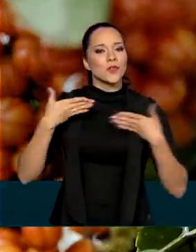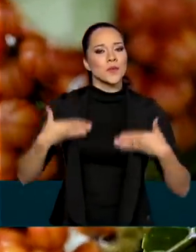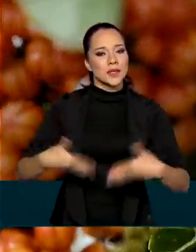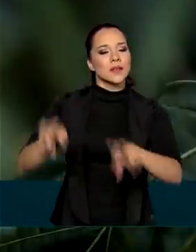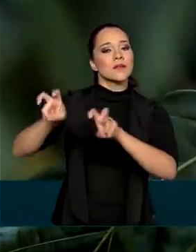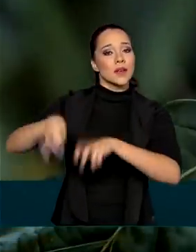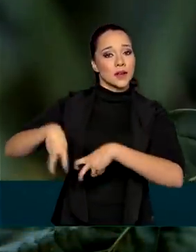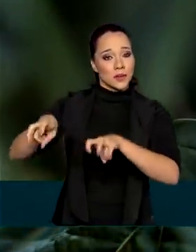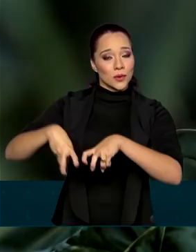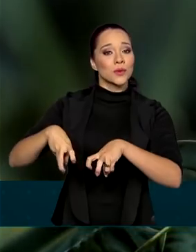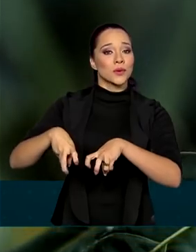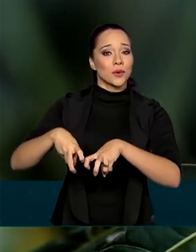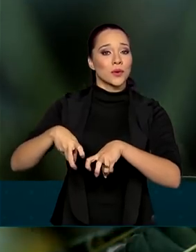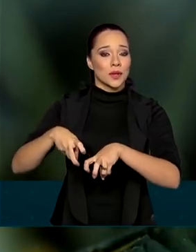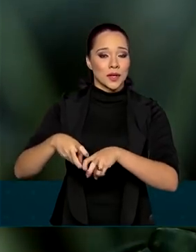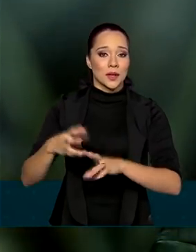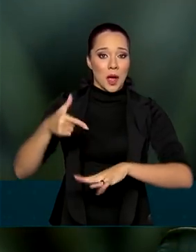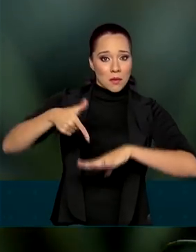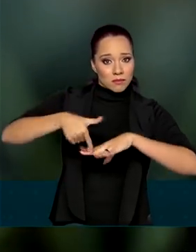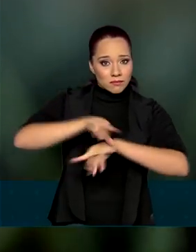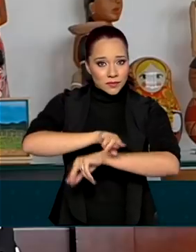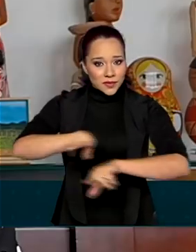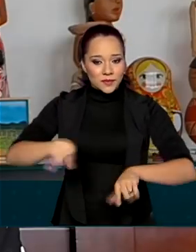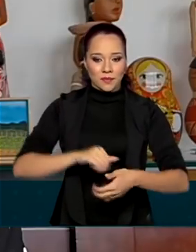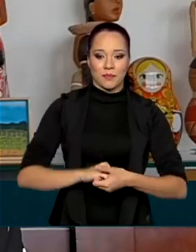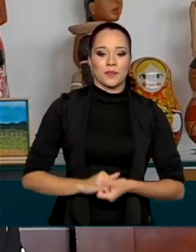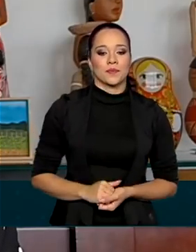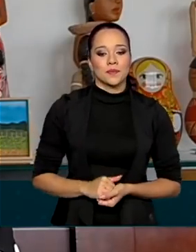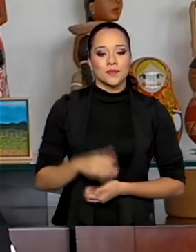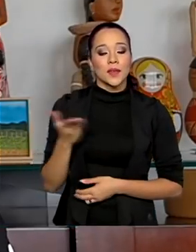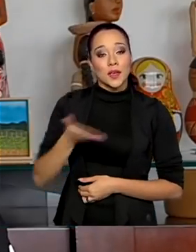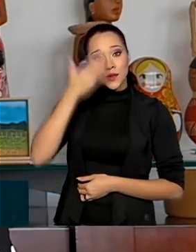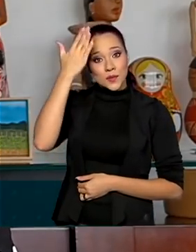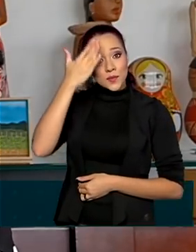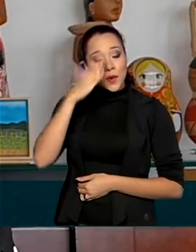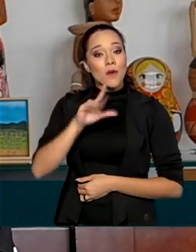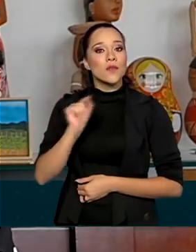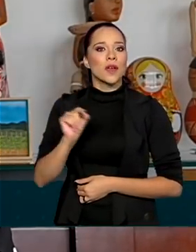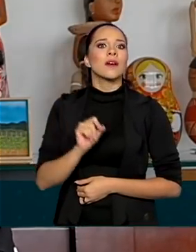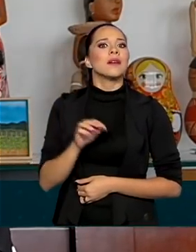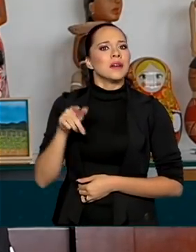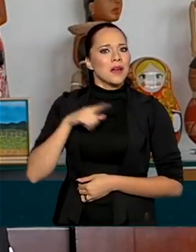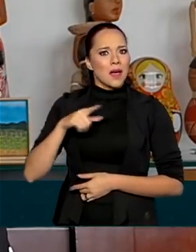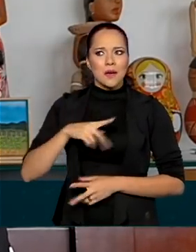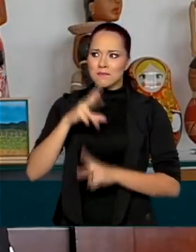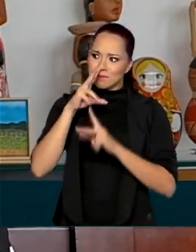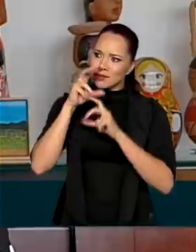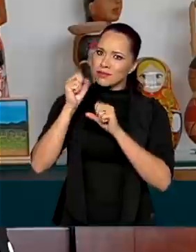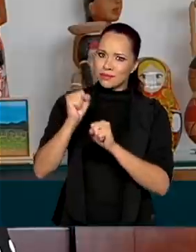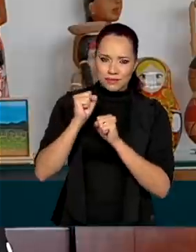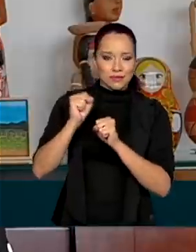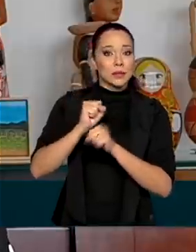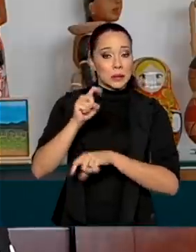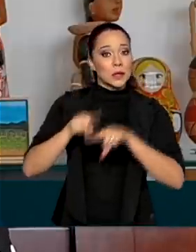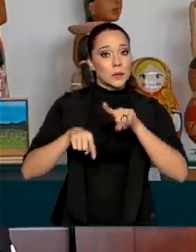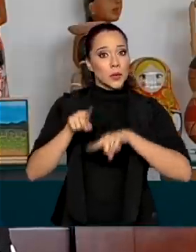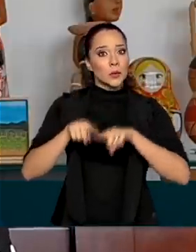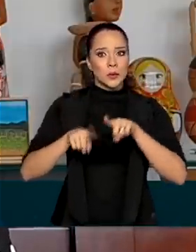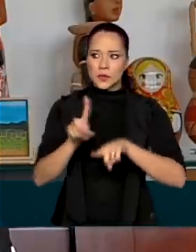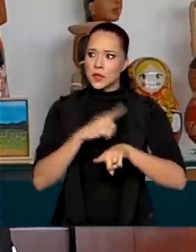Agricultura, Pecuária e Abastecimento. Isso mostra o potencial que produtos da nossa